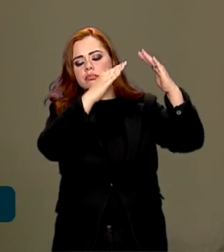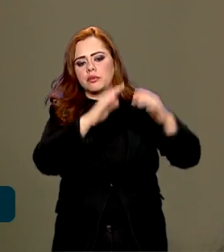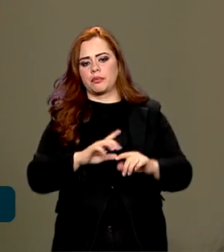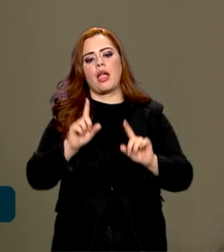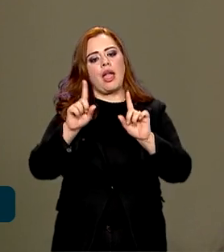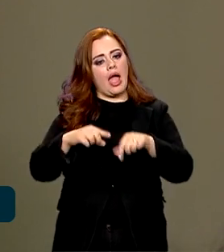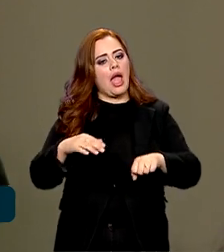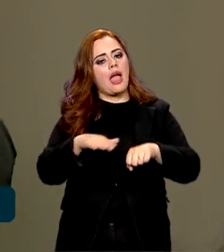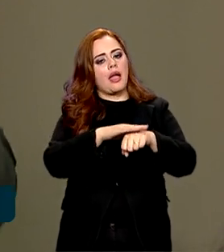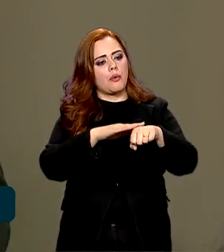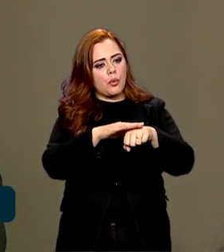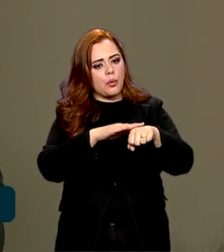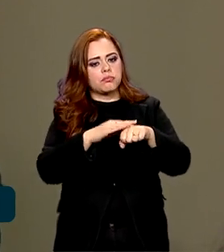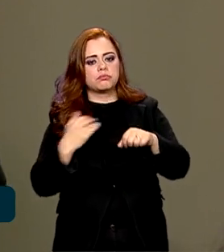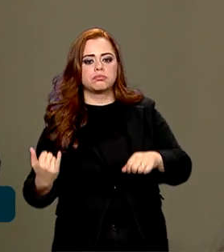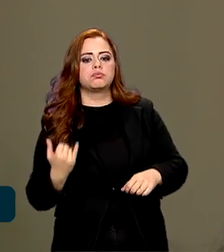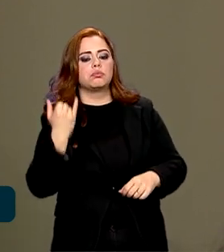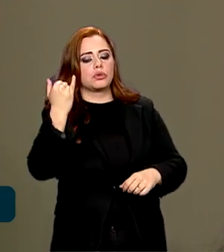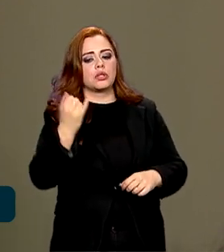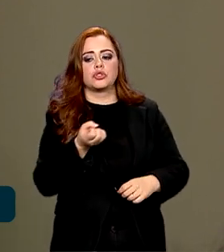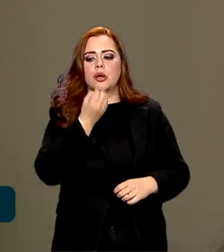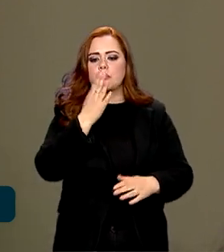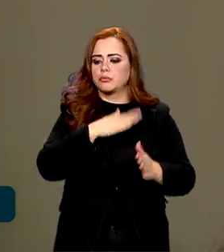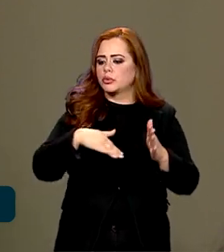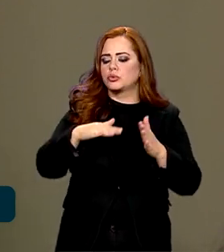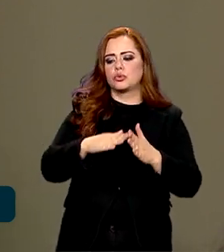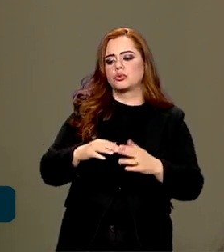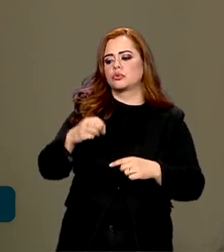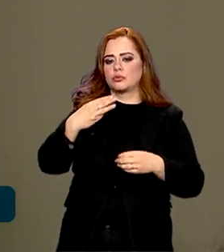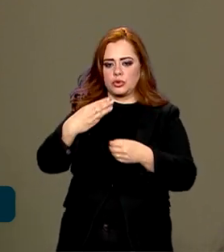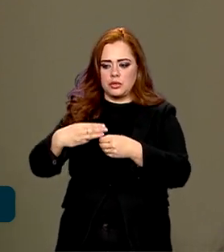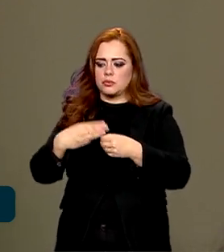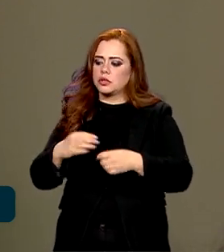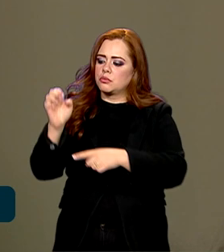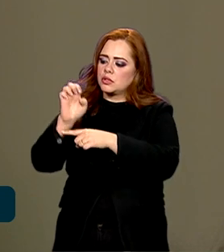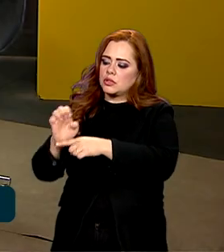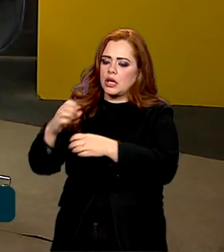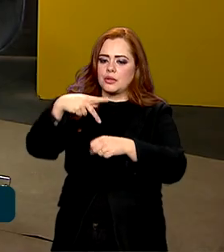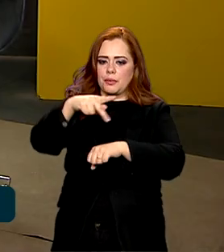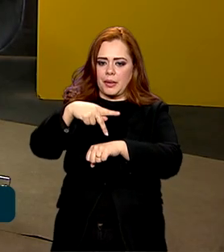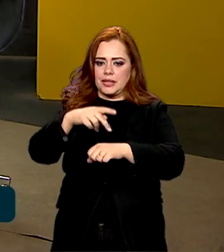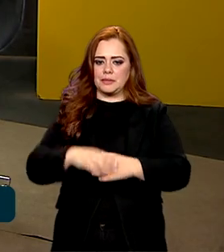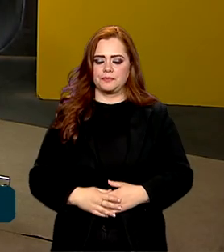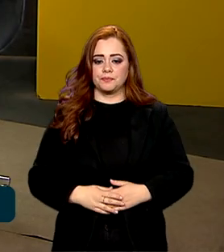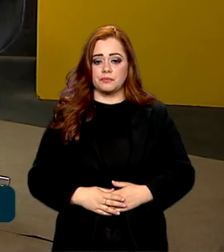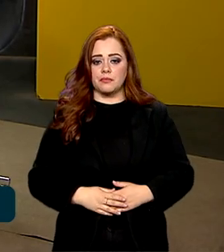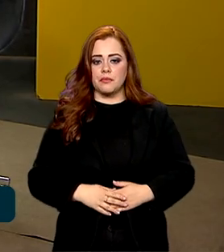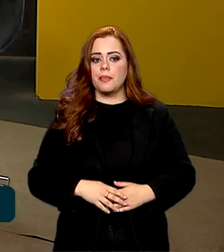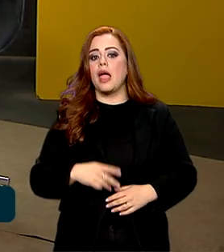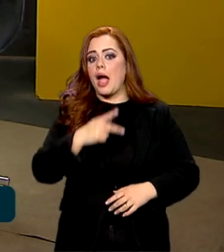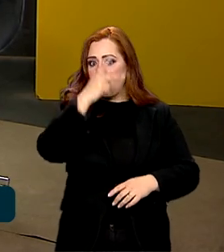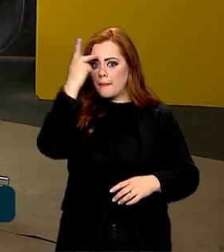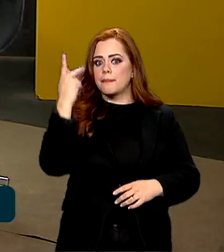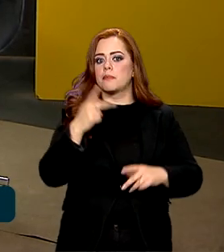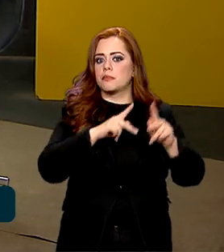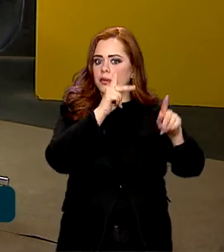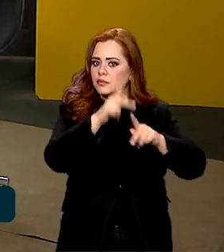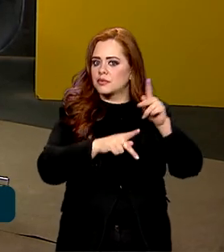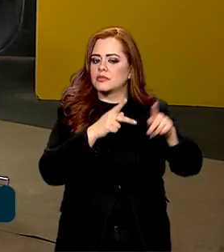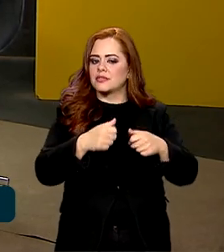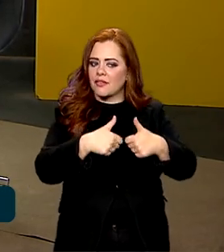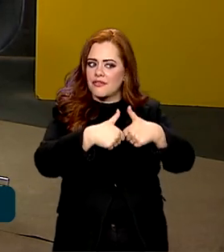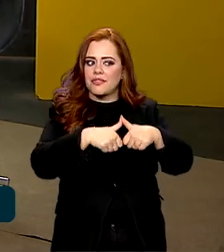vai ser bom para todo mundo. Vai ser bom para o município, para o estado e para o país também. É bom o cidadão, o eleitor, ficar de olho aí para cobrar dos